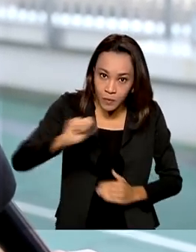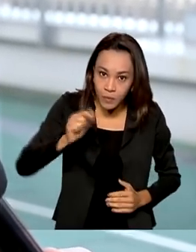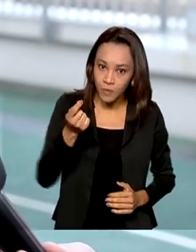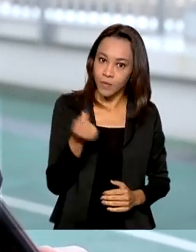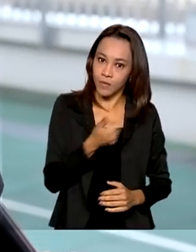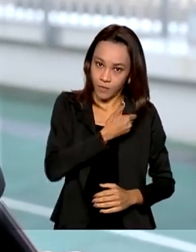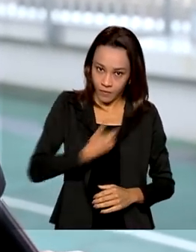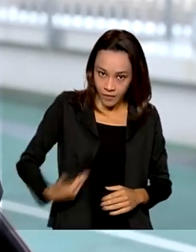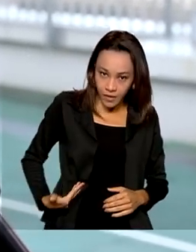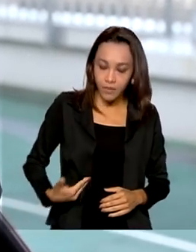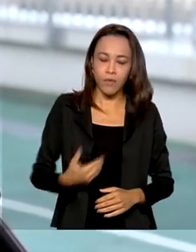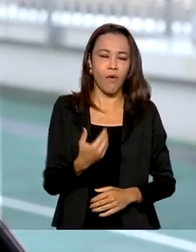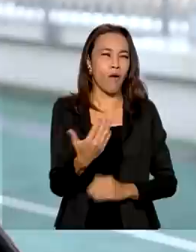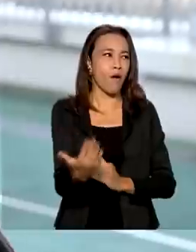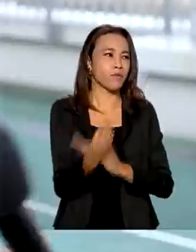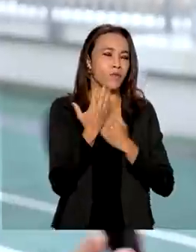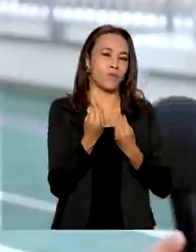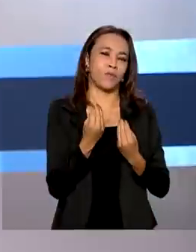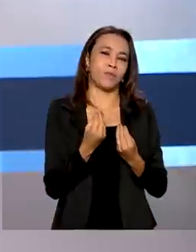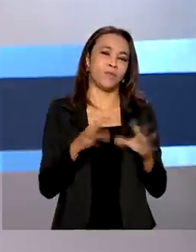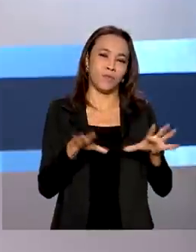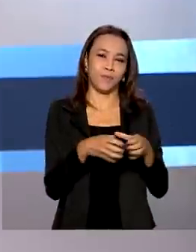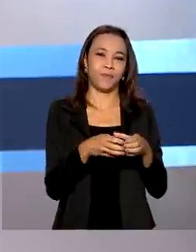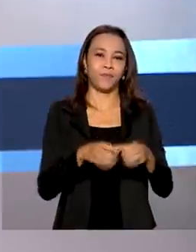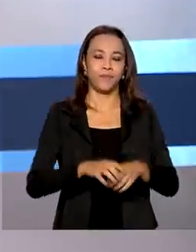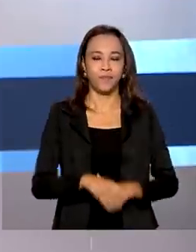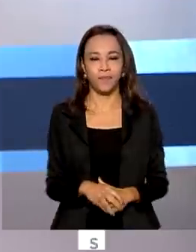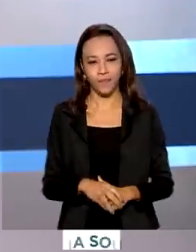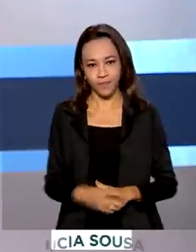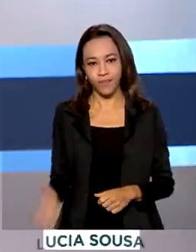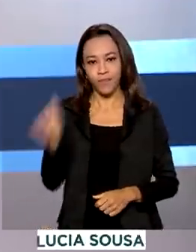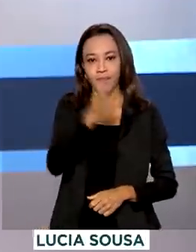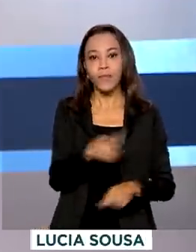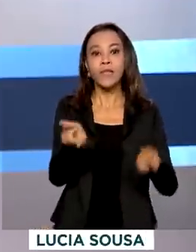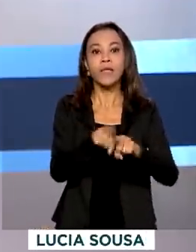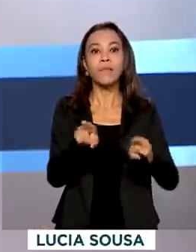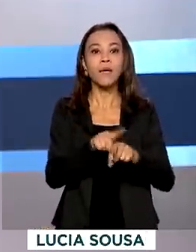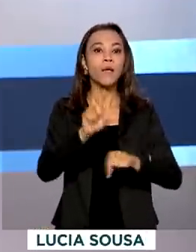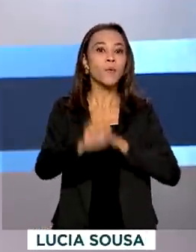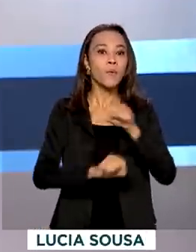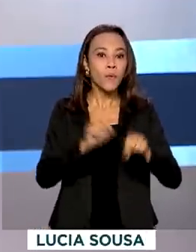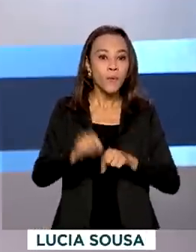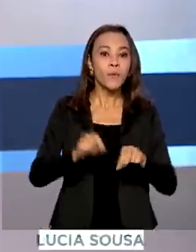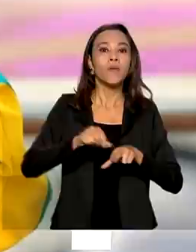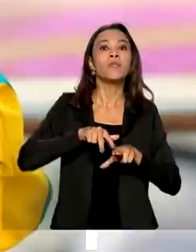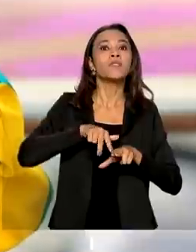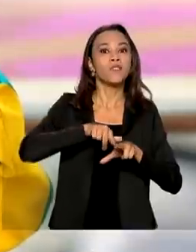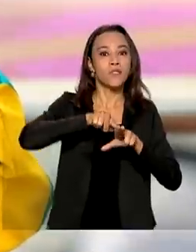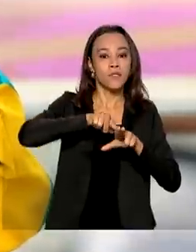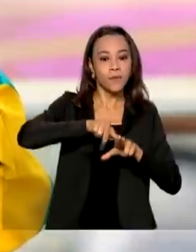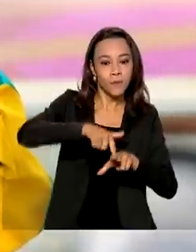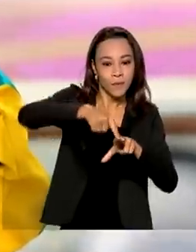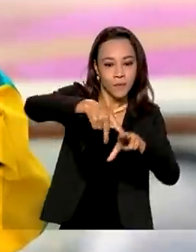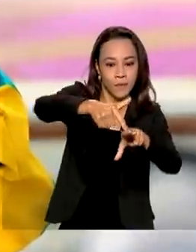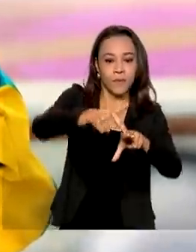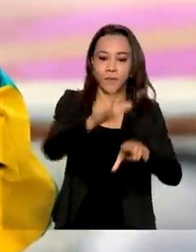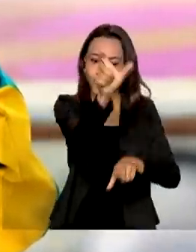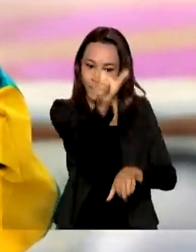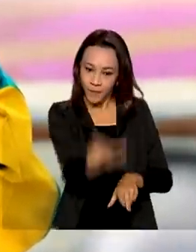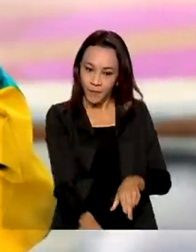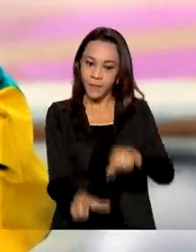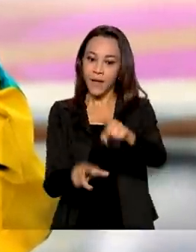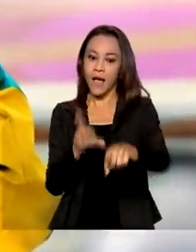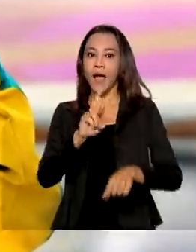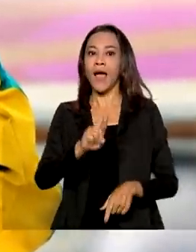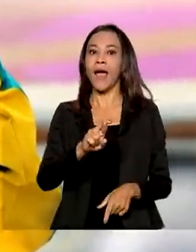beneficia muito o skatista. Também na pista de skate street, Raissa Leal,